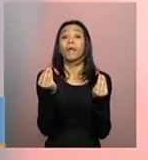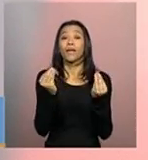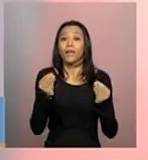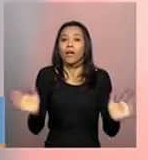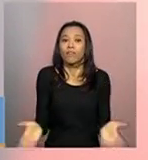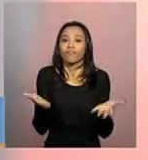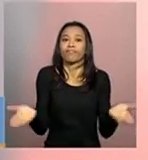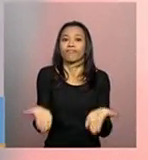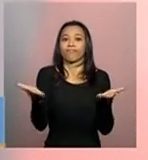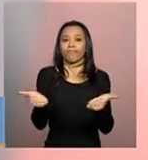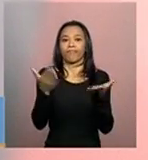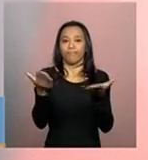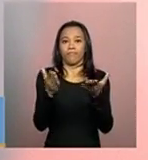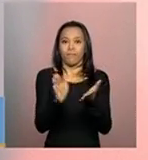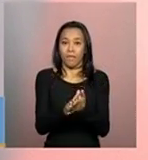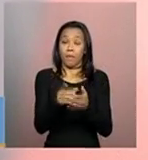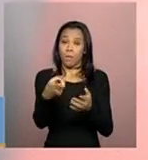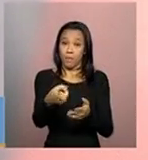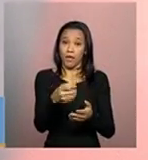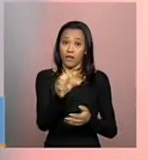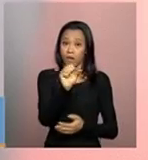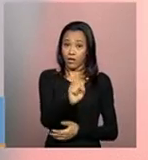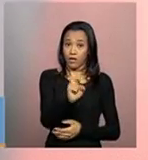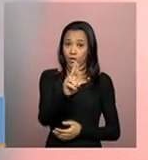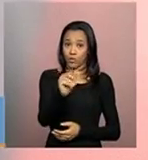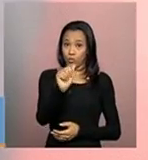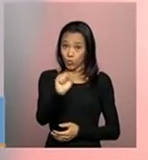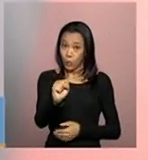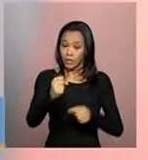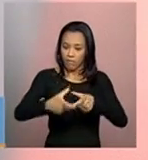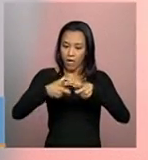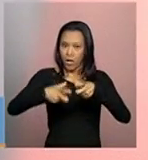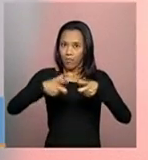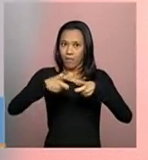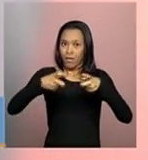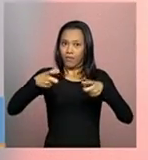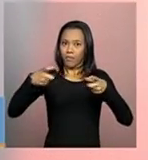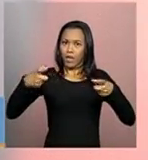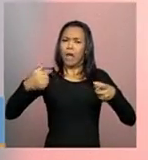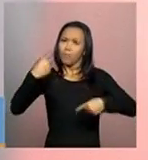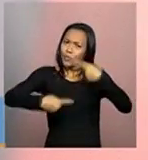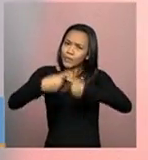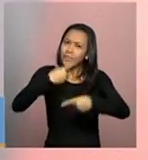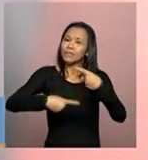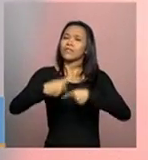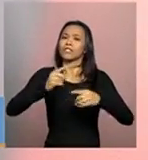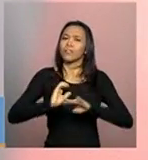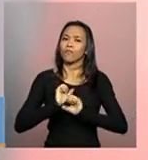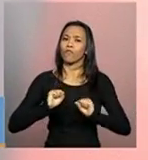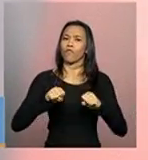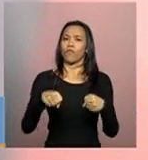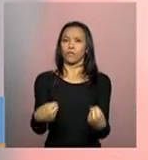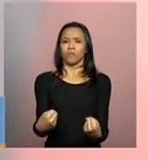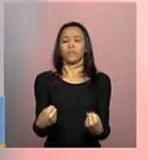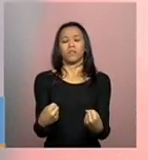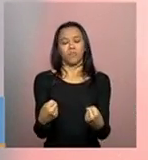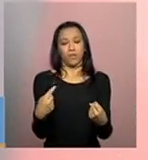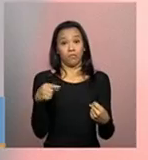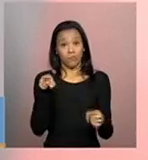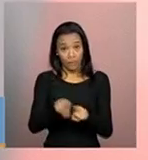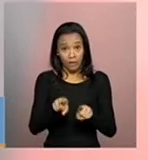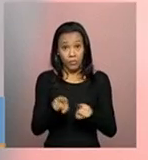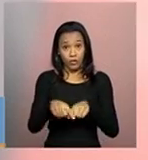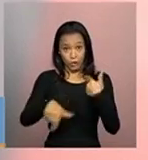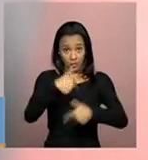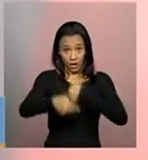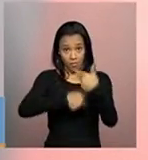do Sistema Único de Assistência Social. É para o crescimento da nossa política pública, é para o fortalecimento dessas entidades